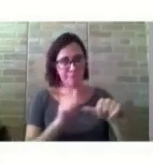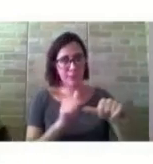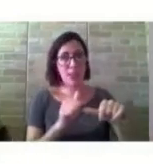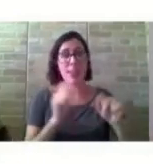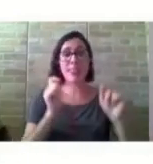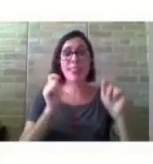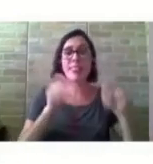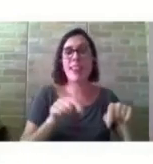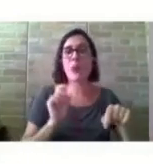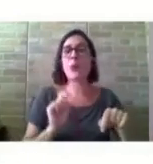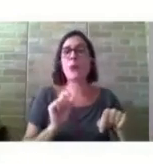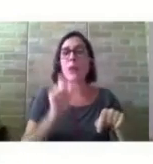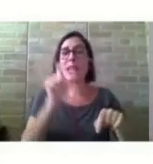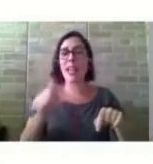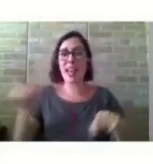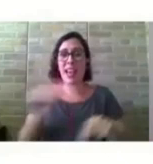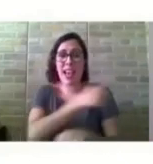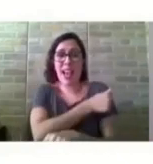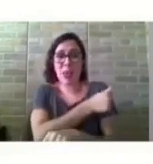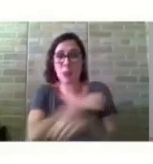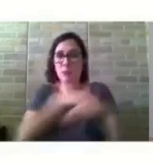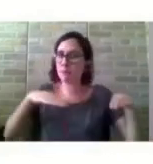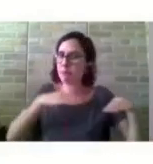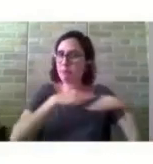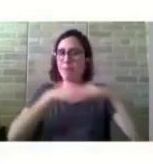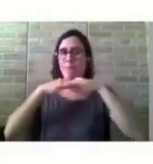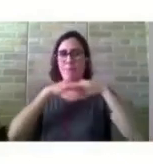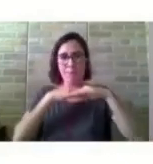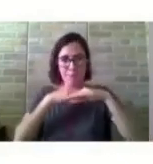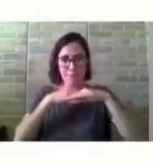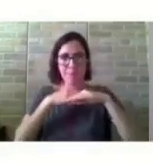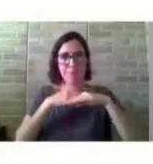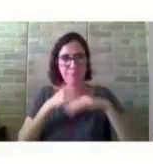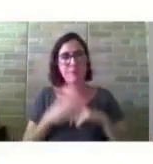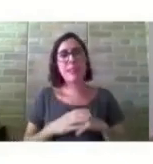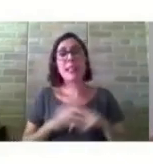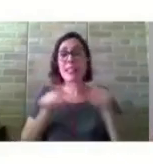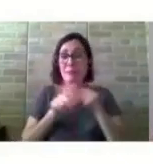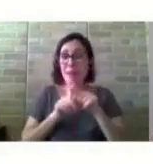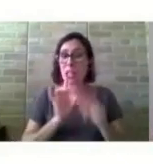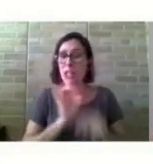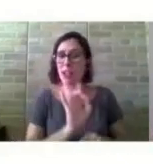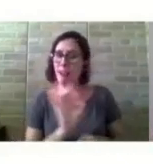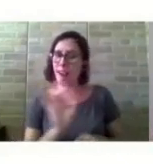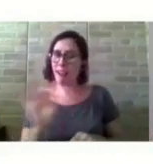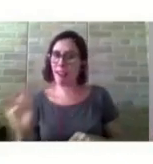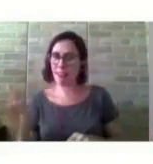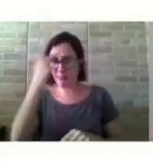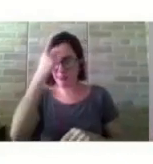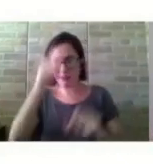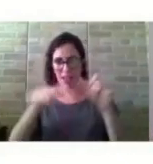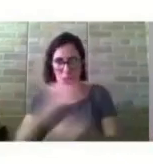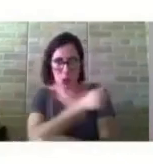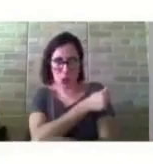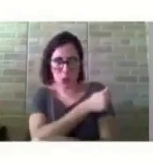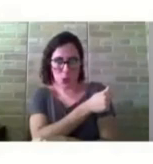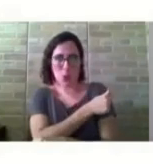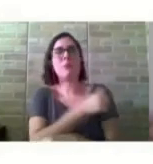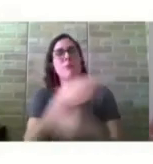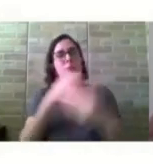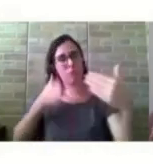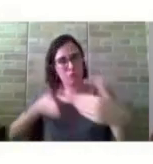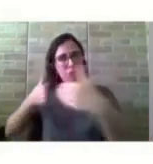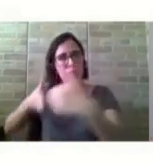alunos, nessa perspectiva de atender a todos e a cada um. E a tecnologia assistiva vai, nesse contexto,